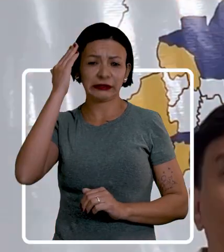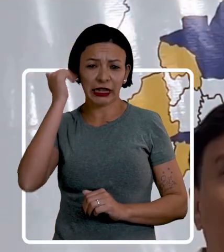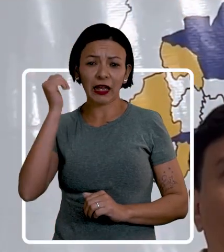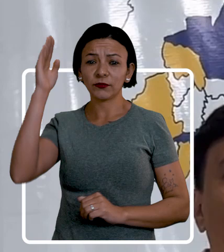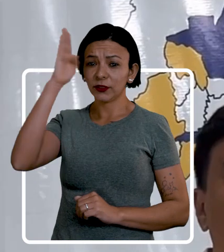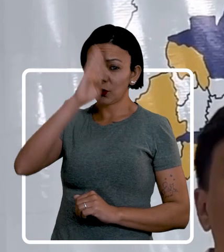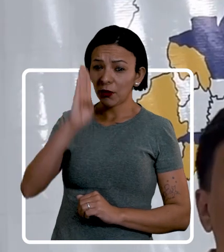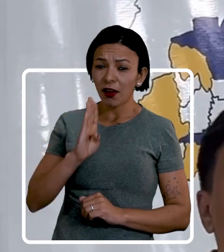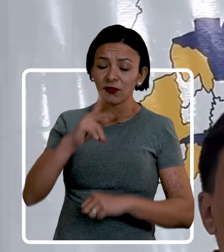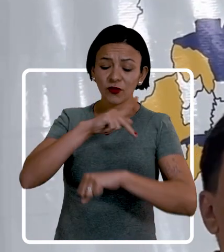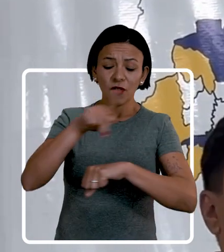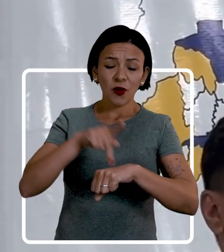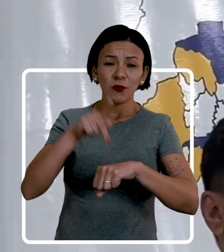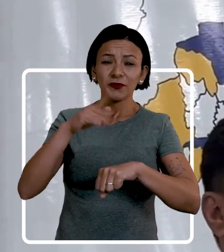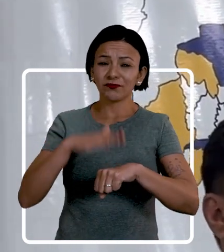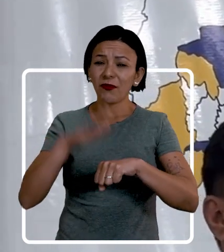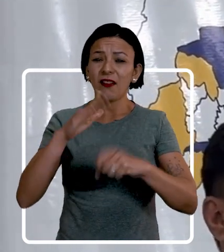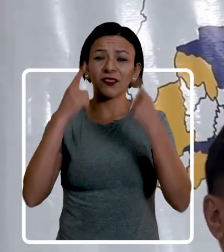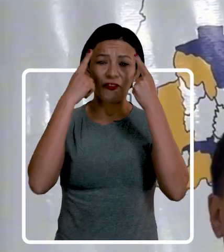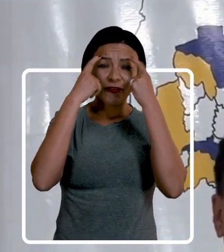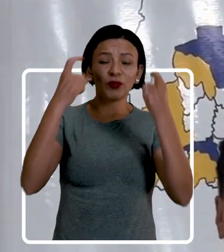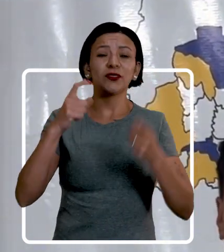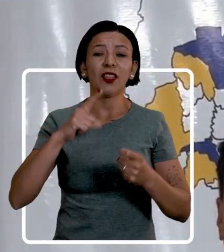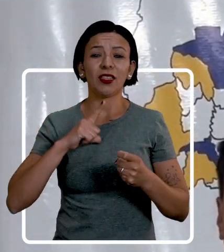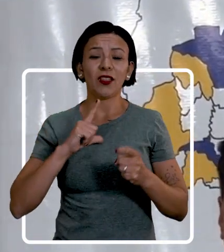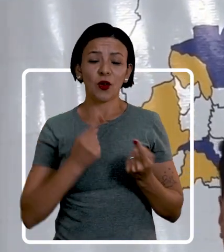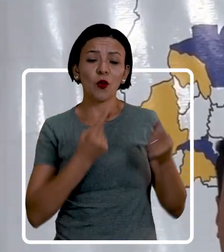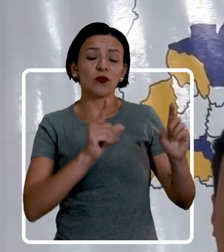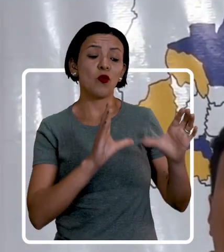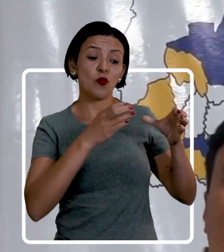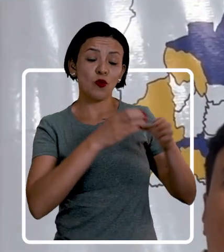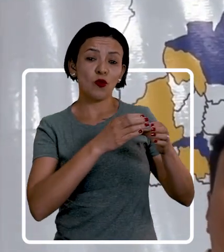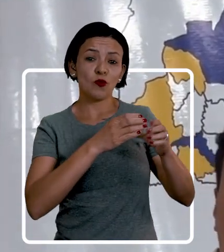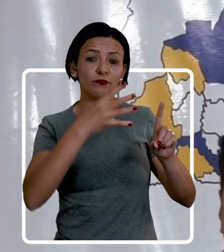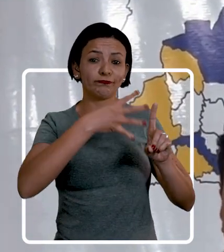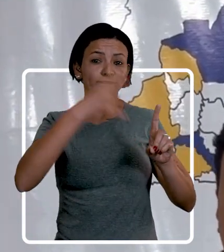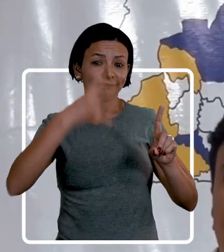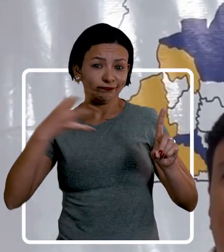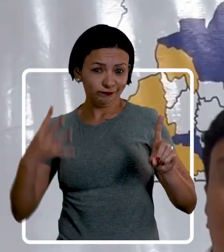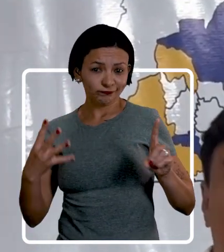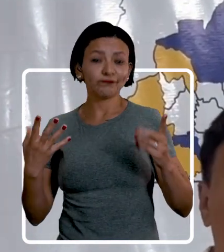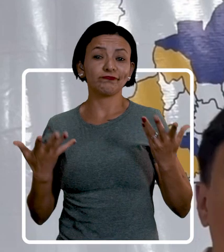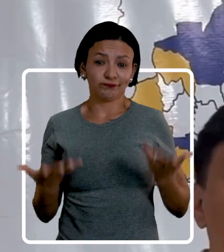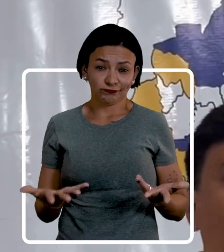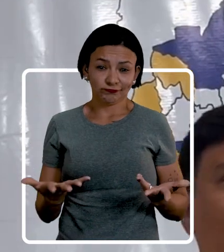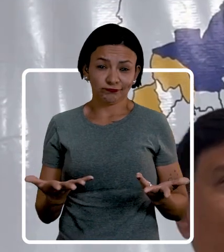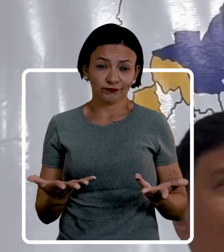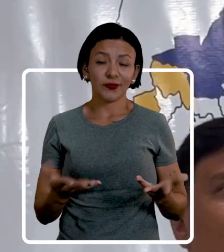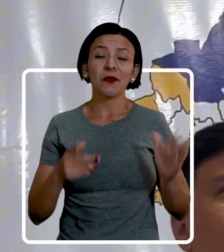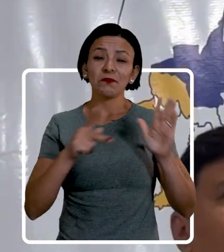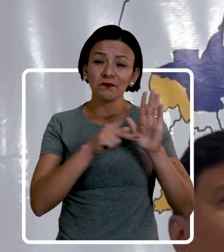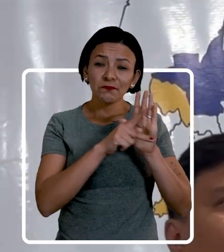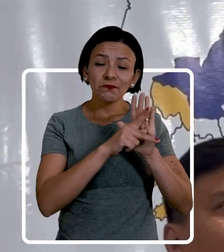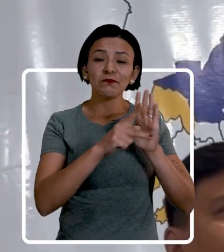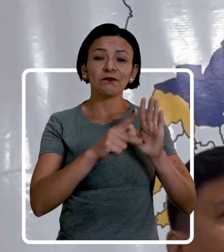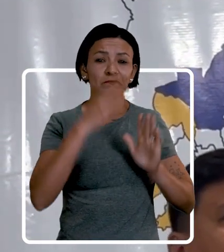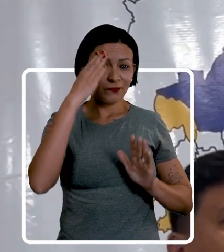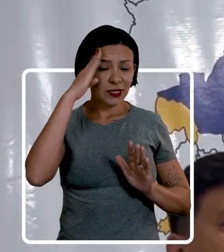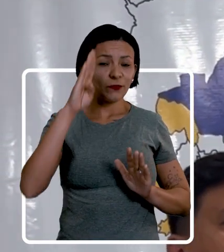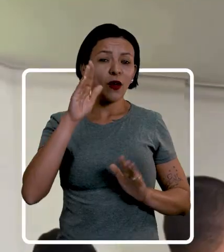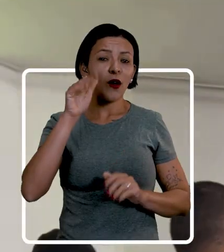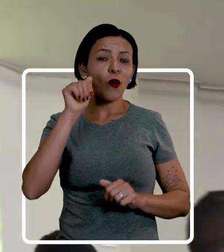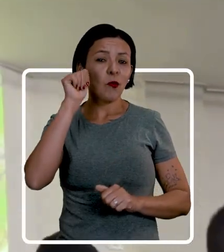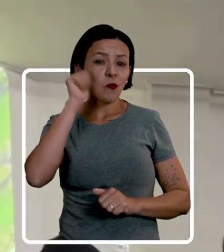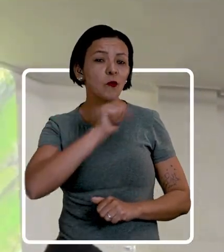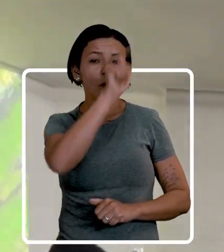A gente sabe que o Brasil é um dos países mais violentos contra a população LGBT, que ia ter animais, especialmente contra